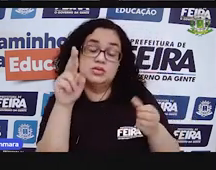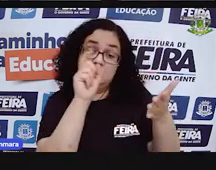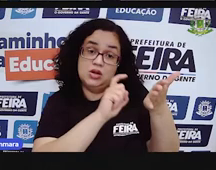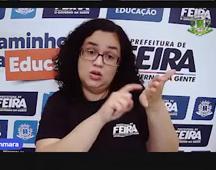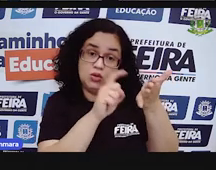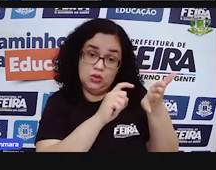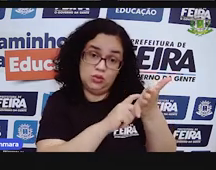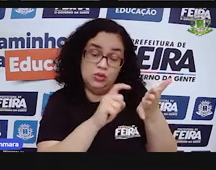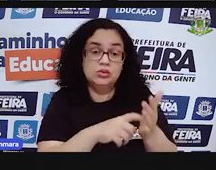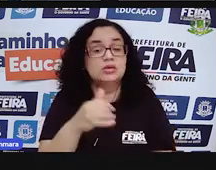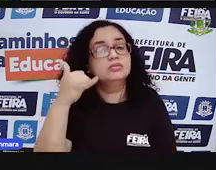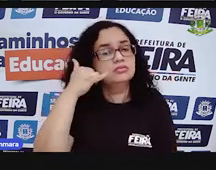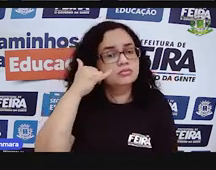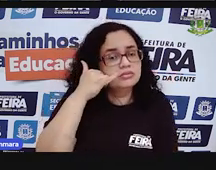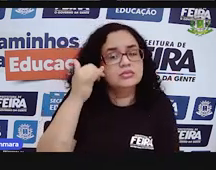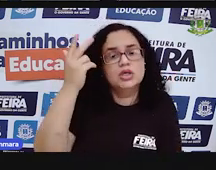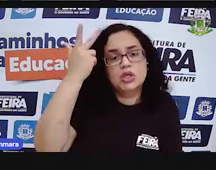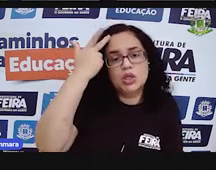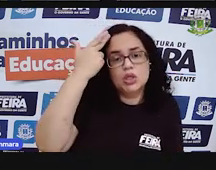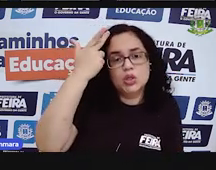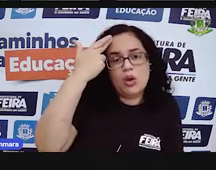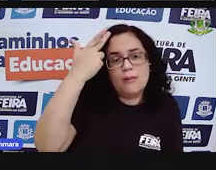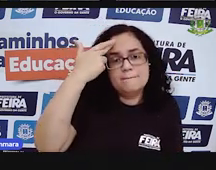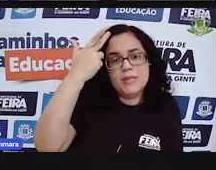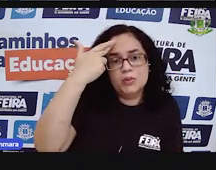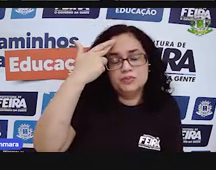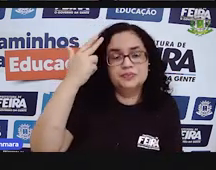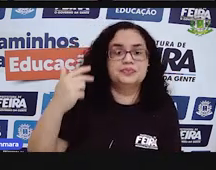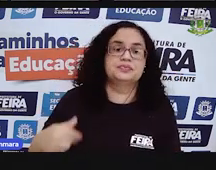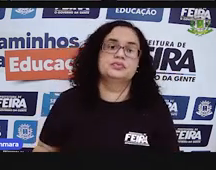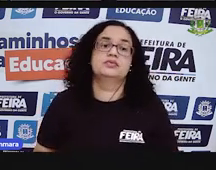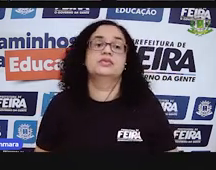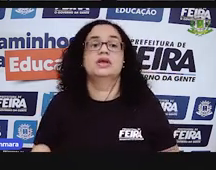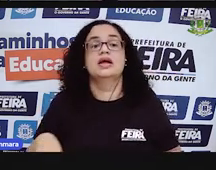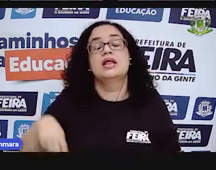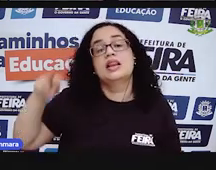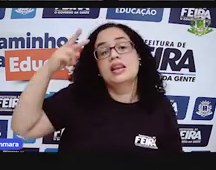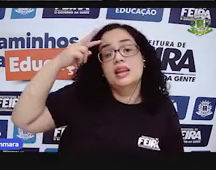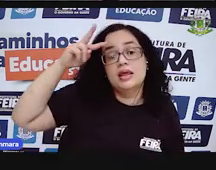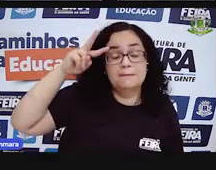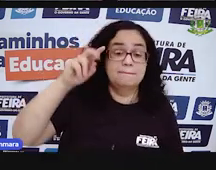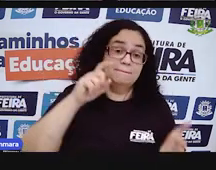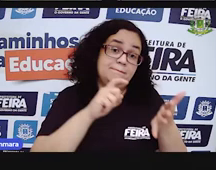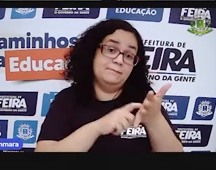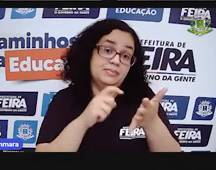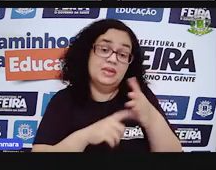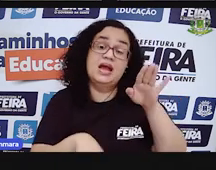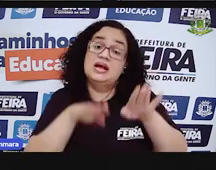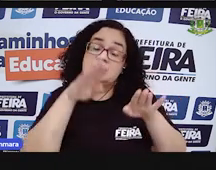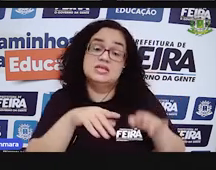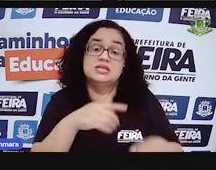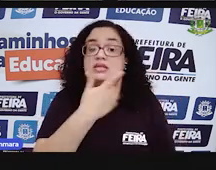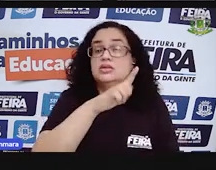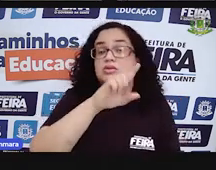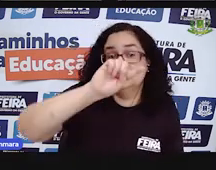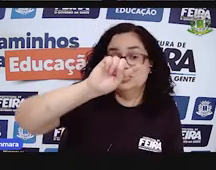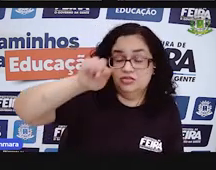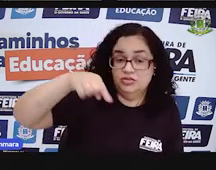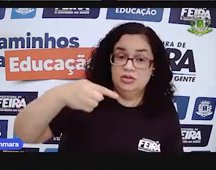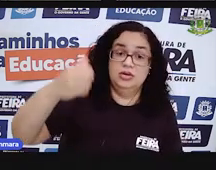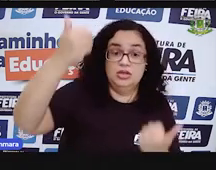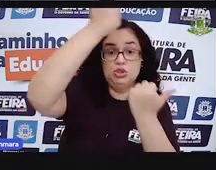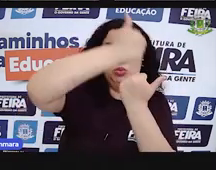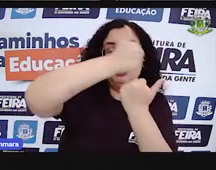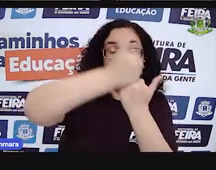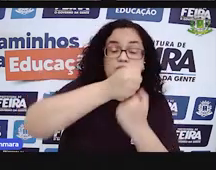celular tranquilamente. Né? Só lembrando tem calculadora que às vezes não tem a vírgula. É o ponto.